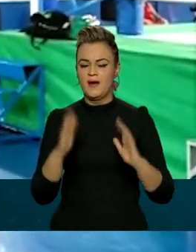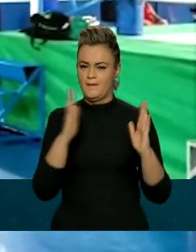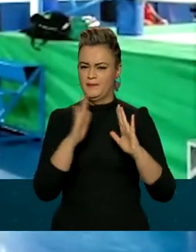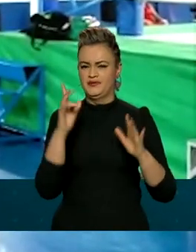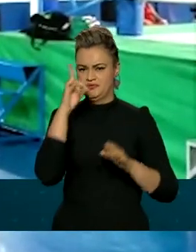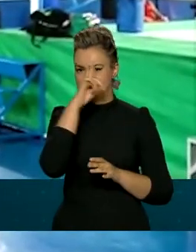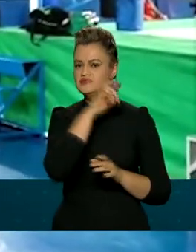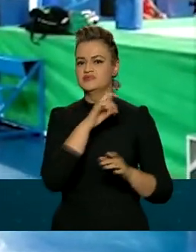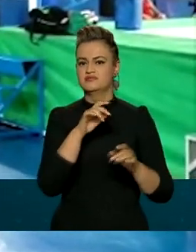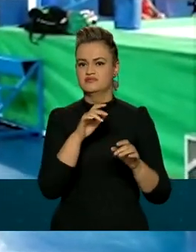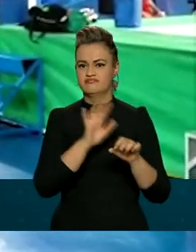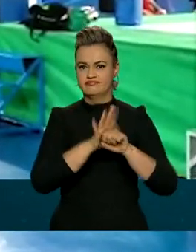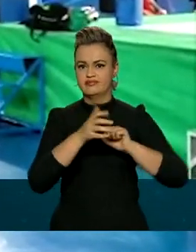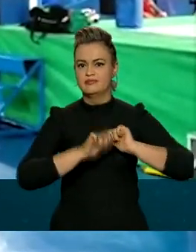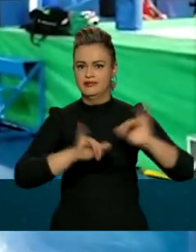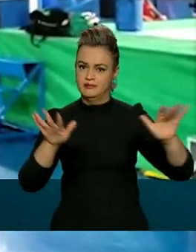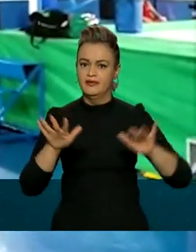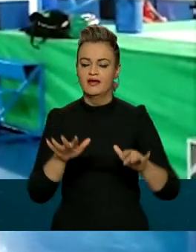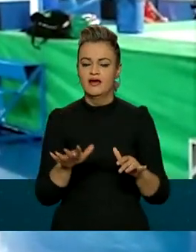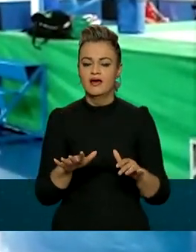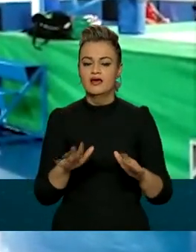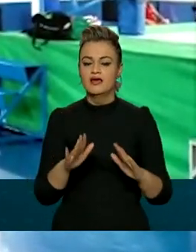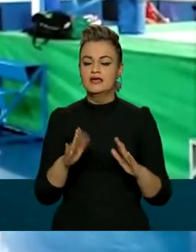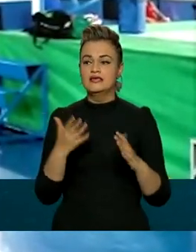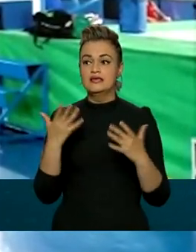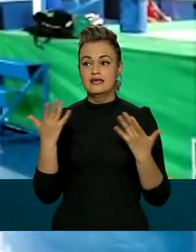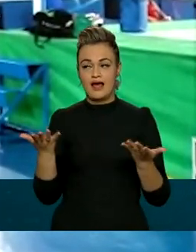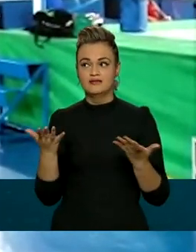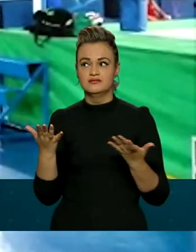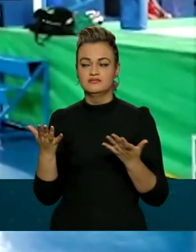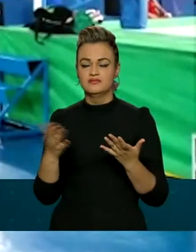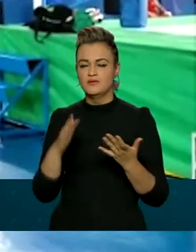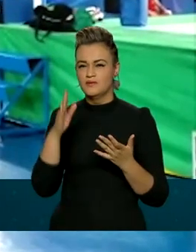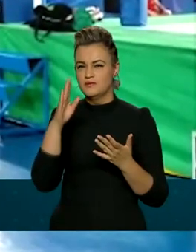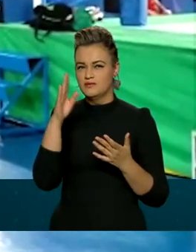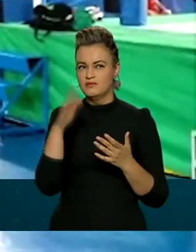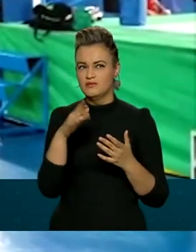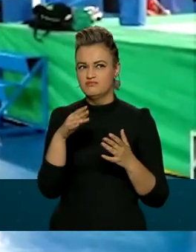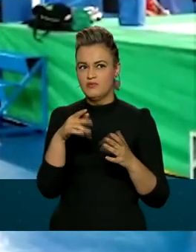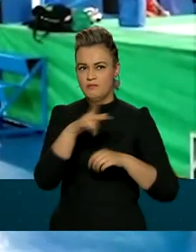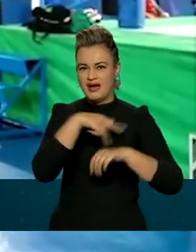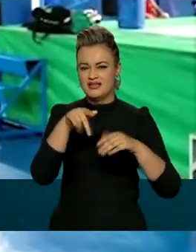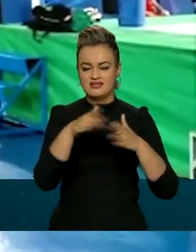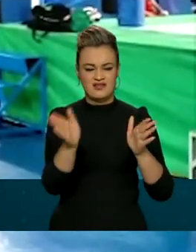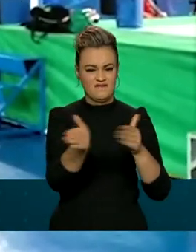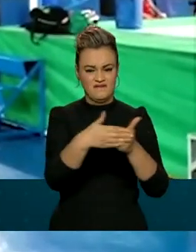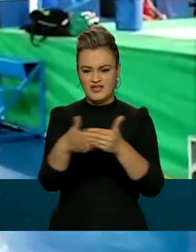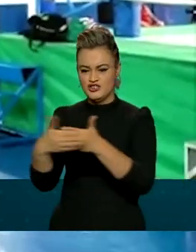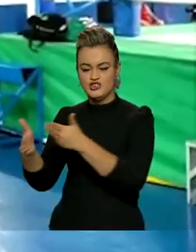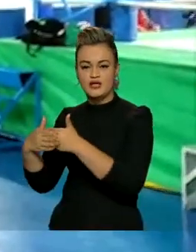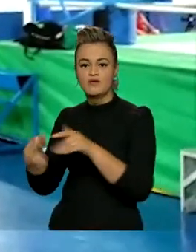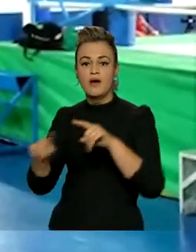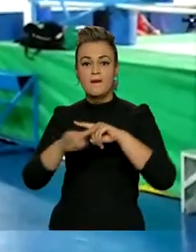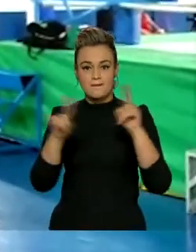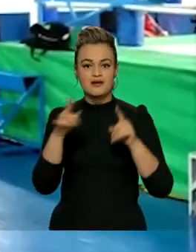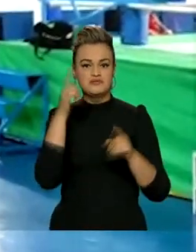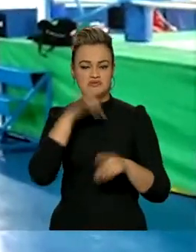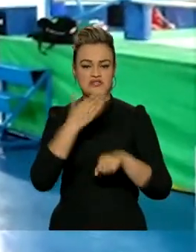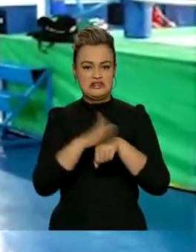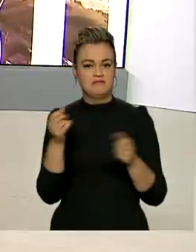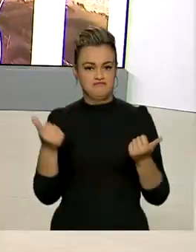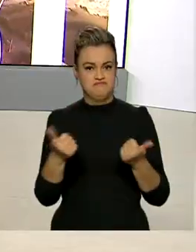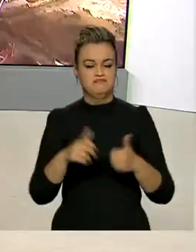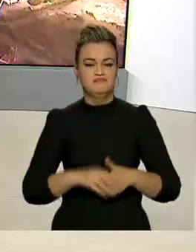pandemia e em um certo momento o país estava quase completamente fechado, mas mesmo assim consegui manter o alto nível de